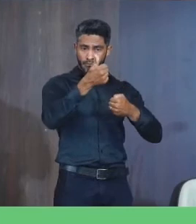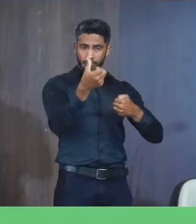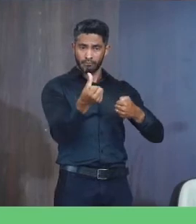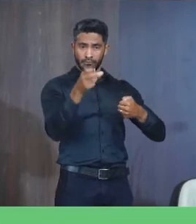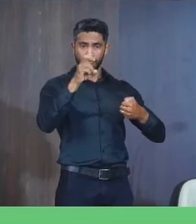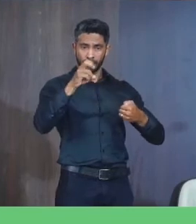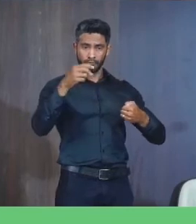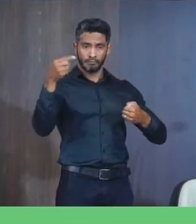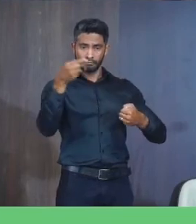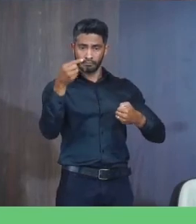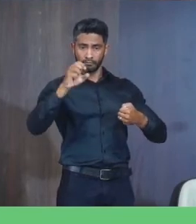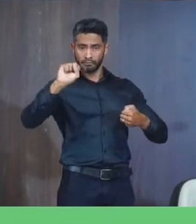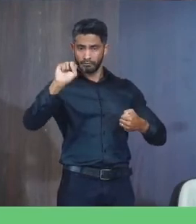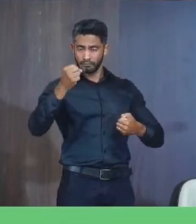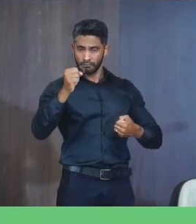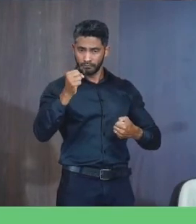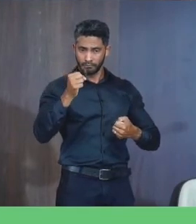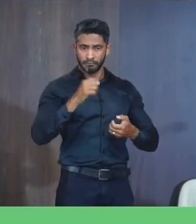mês 5 Parágrafo 8º